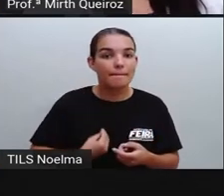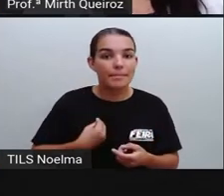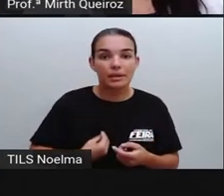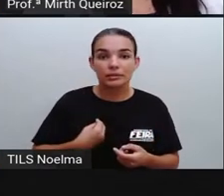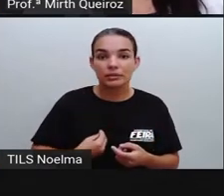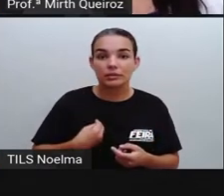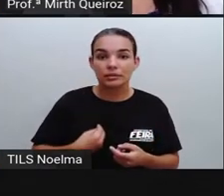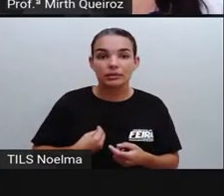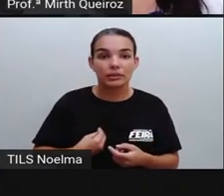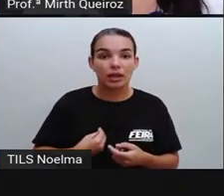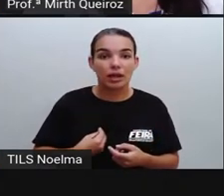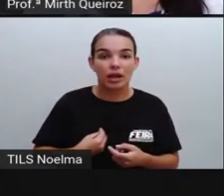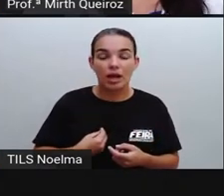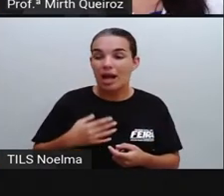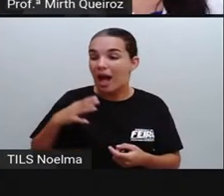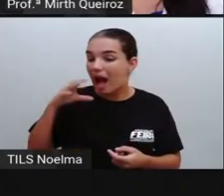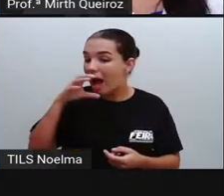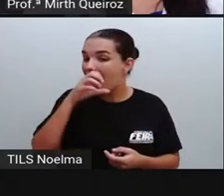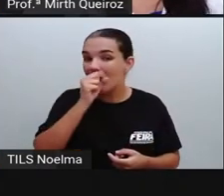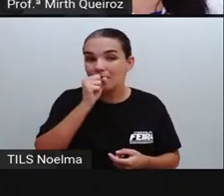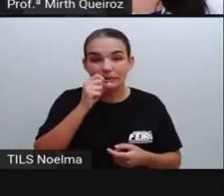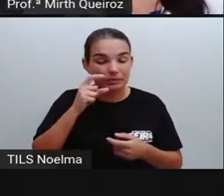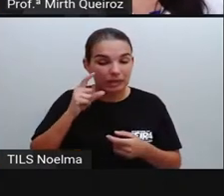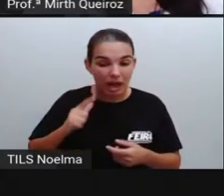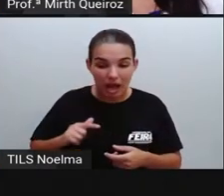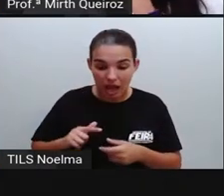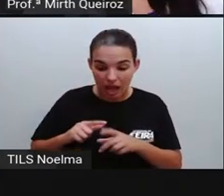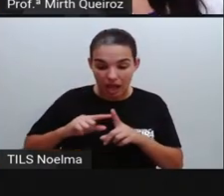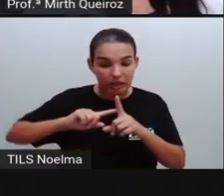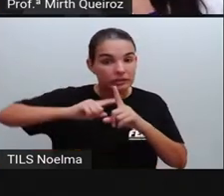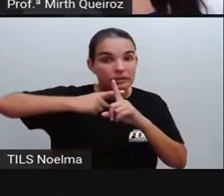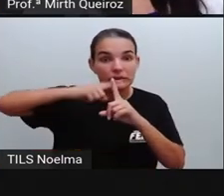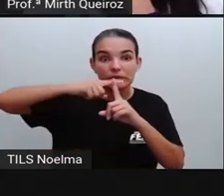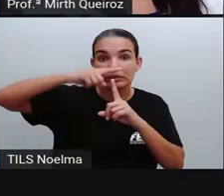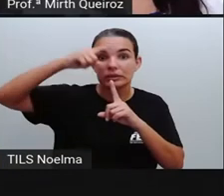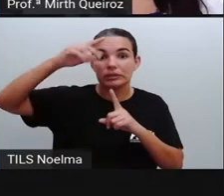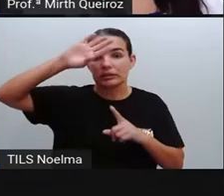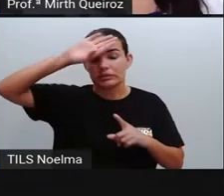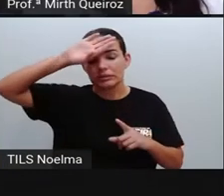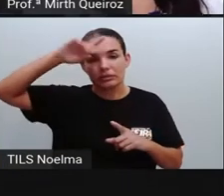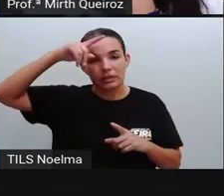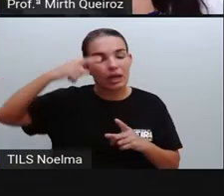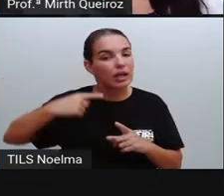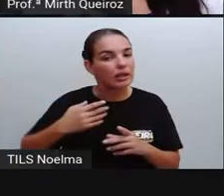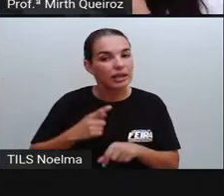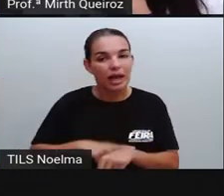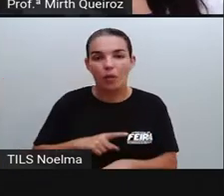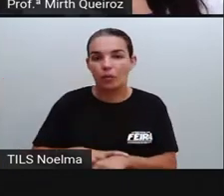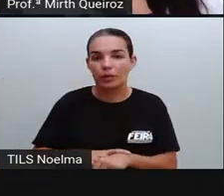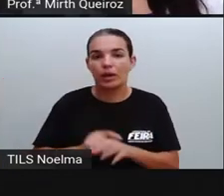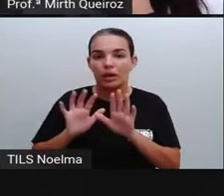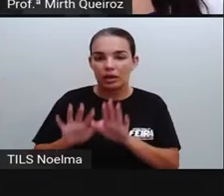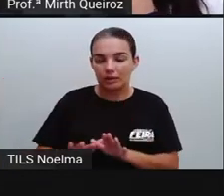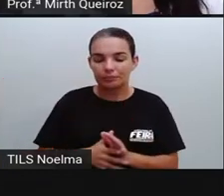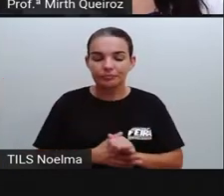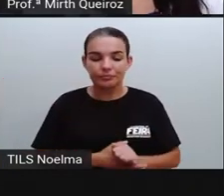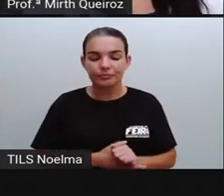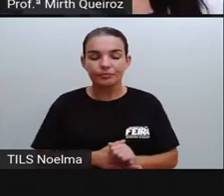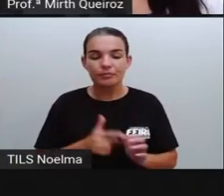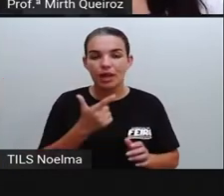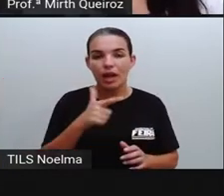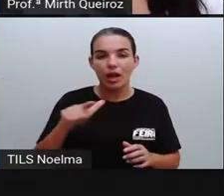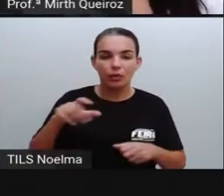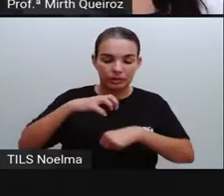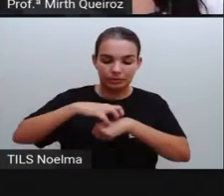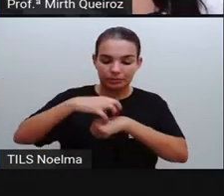estar presente e ela vai ser alta e de início imediato. Já na chikungunya, quase